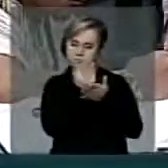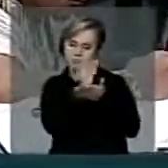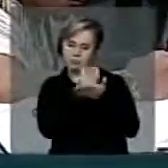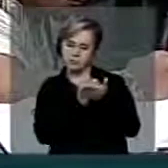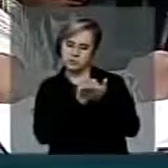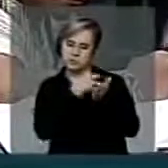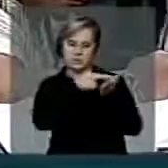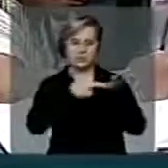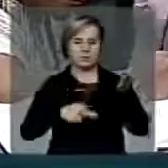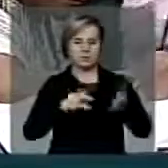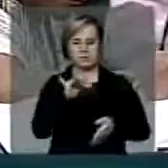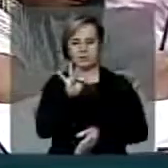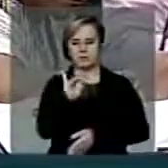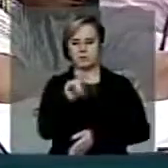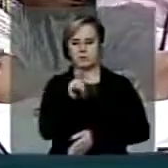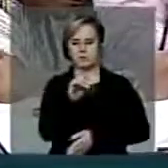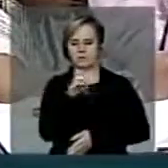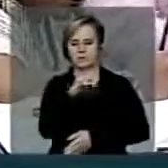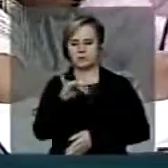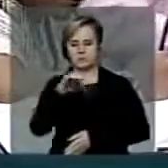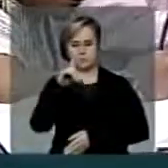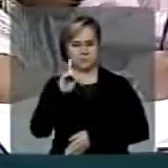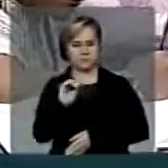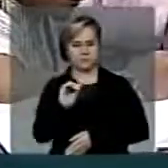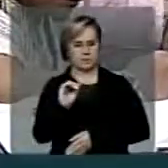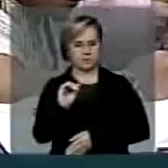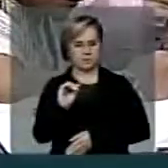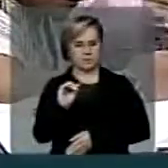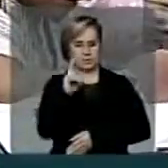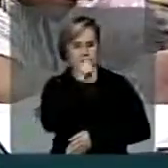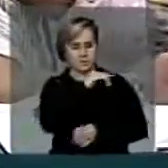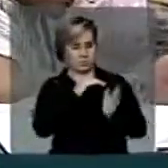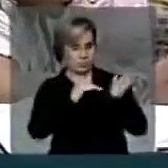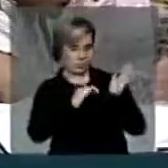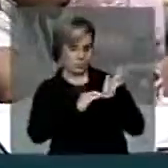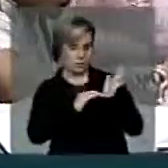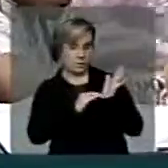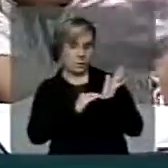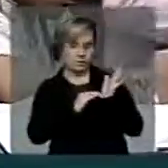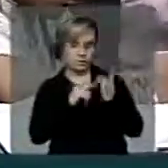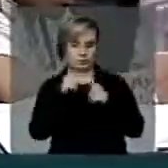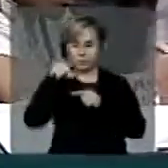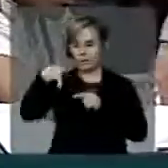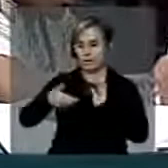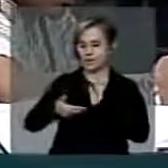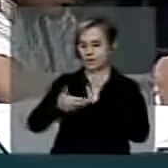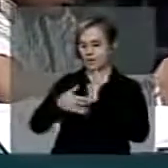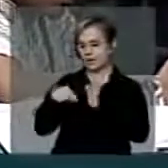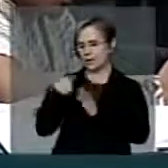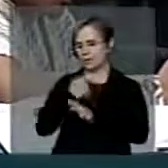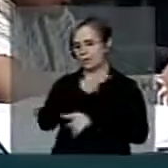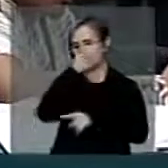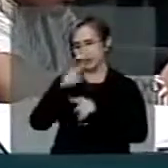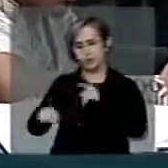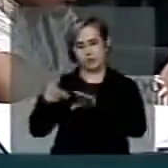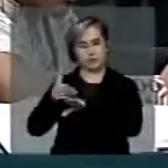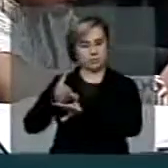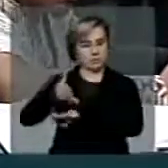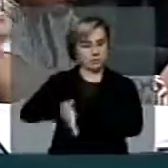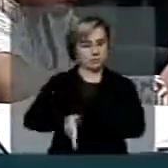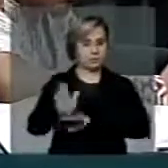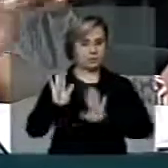Senado, porque nós estamos exilados na Comissão de Direitos Humanos da Câmara, a tem que se socorrer da Comissão de Direitos Humanos do Senado.